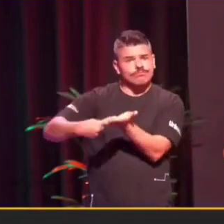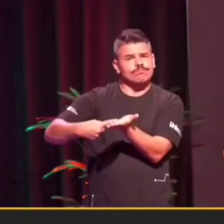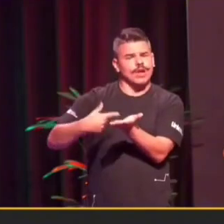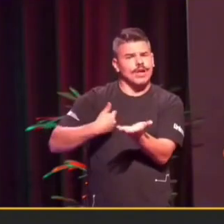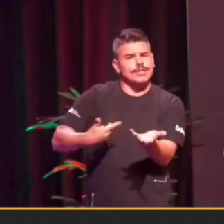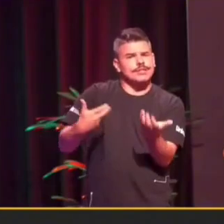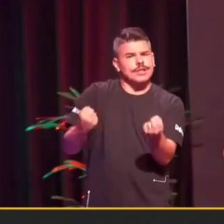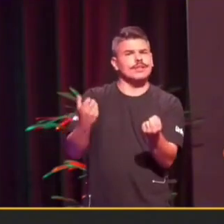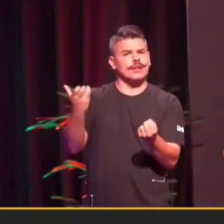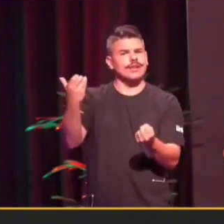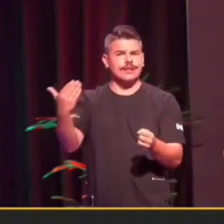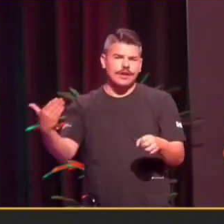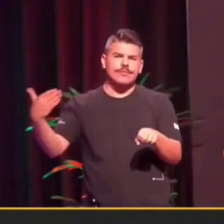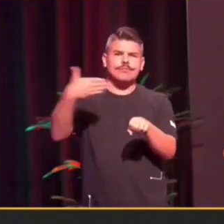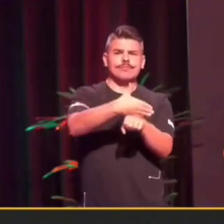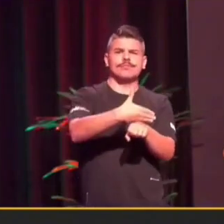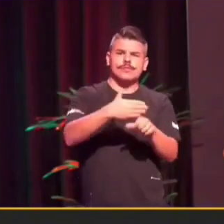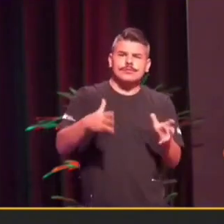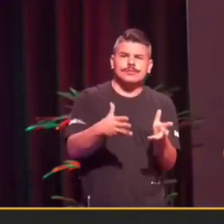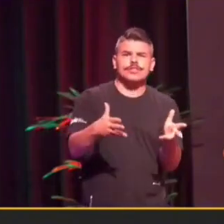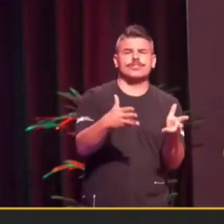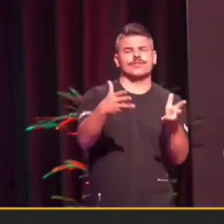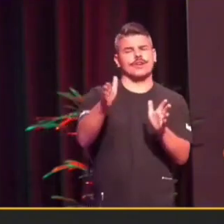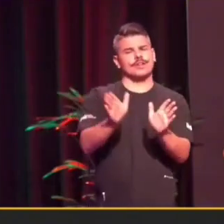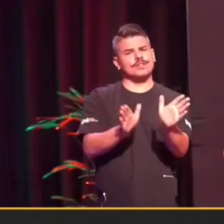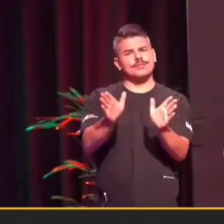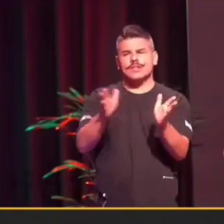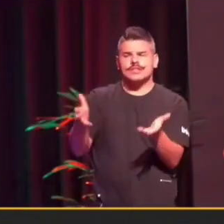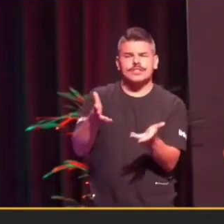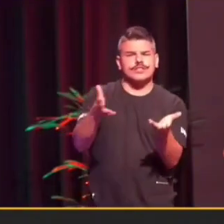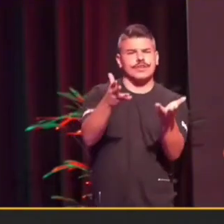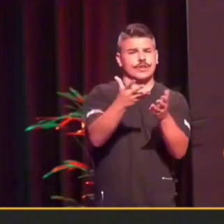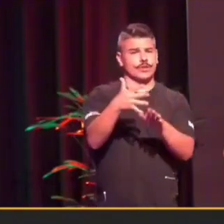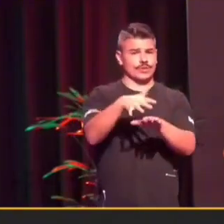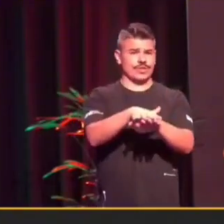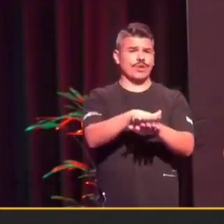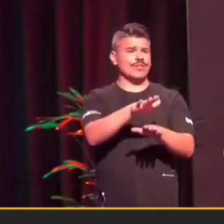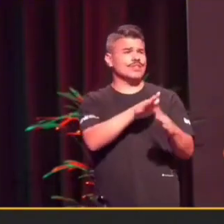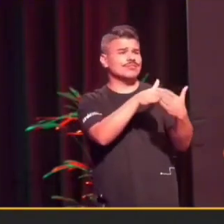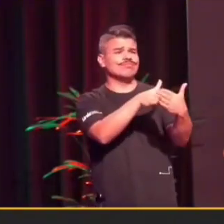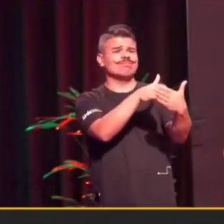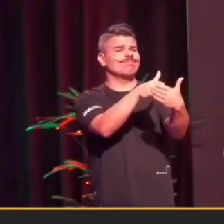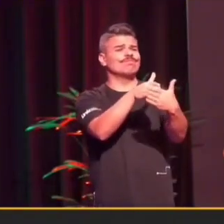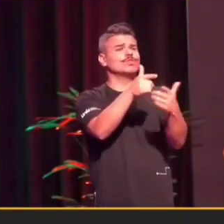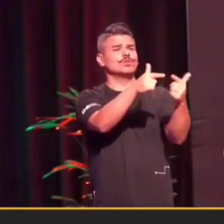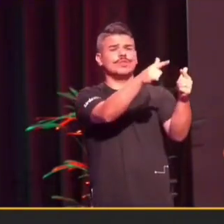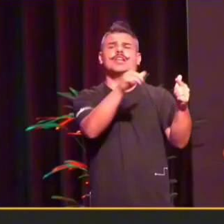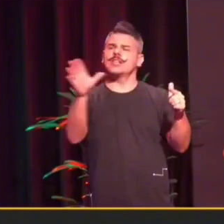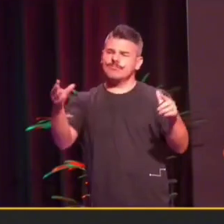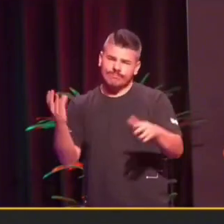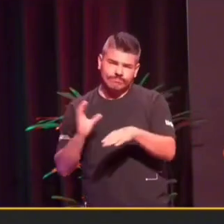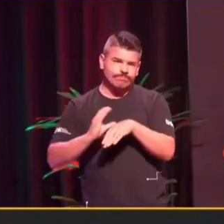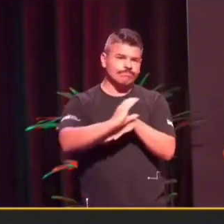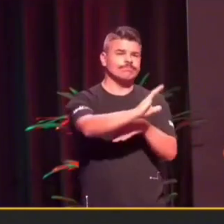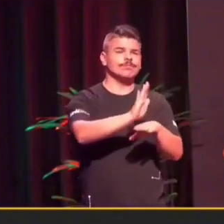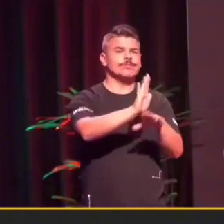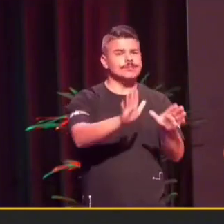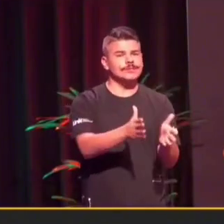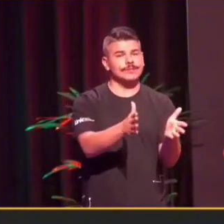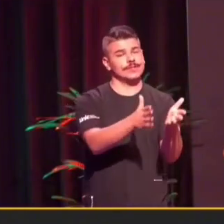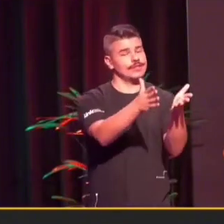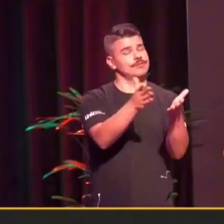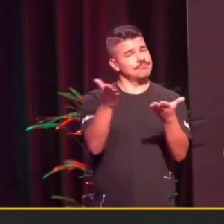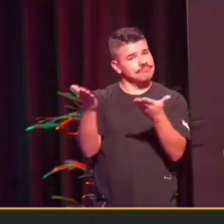fazer a diversidade e a inclusão chegar mais longe. Ir em outros lugares que, às vezes, dentro da empresa, a gente não consegue expandir.